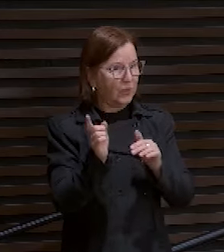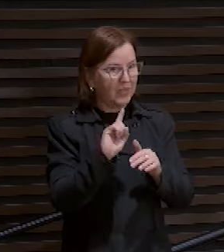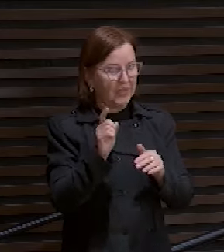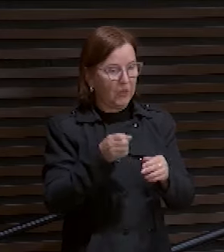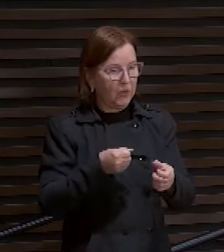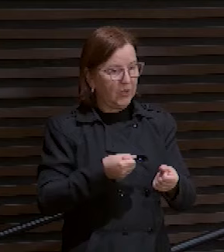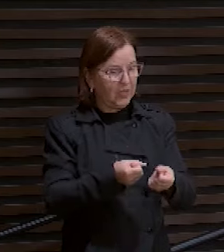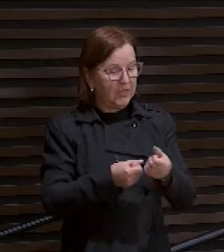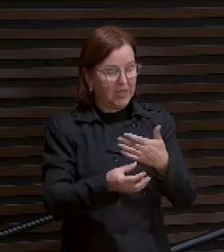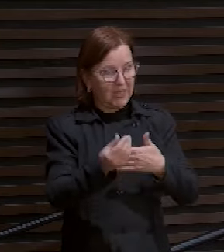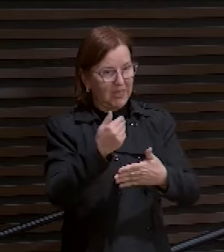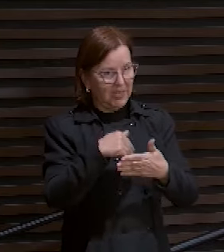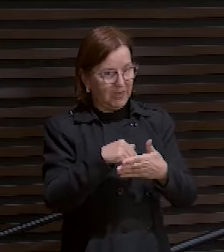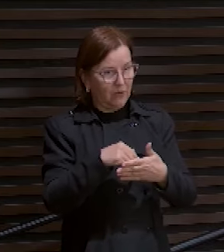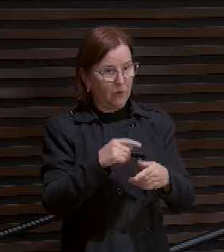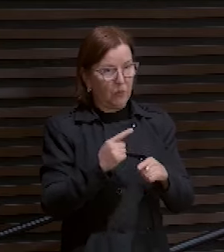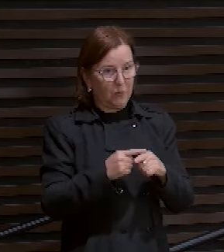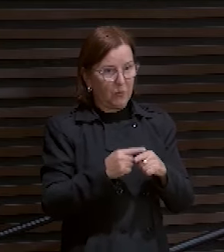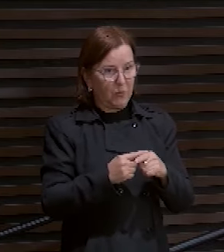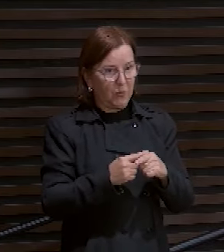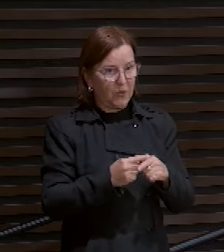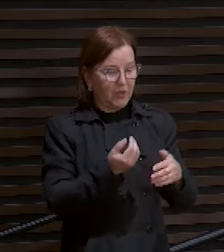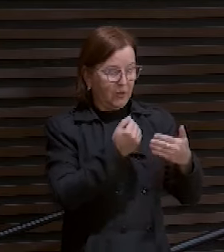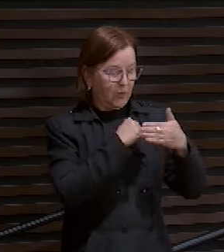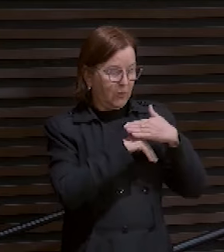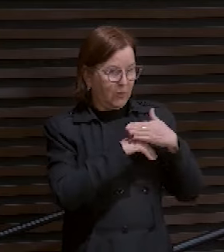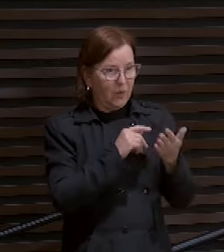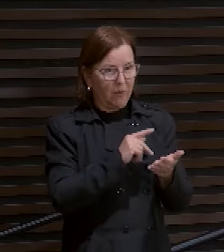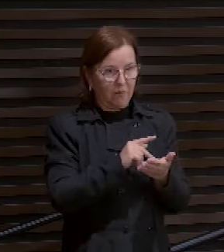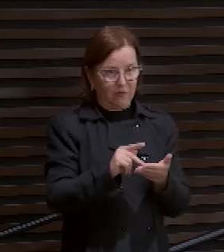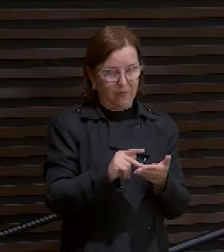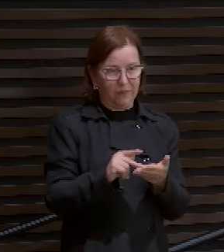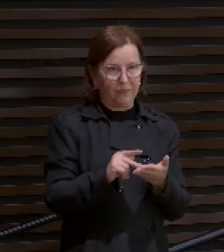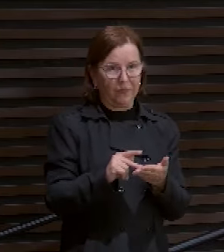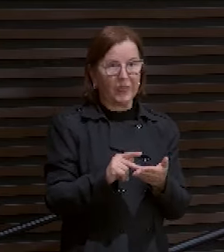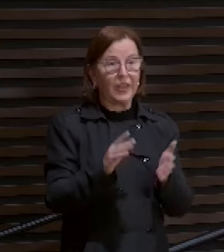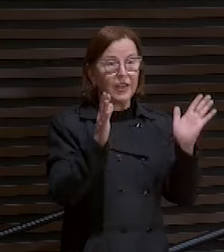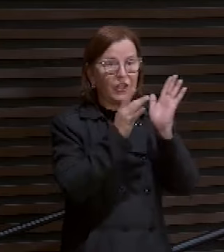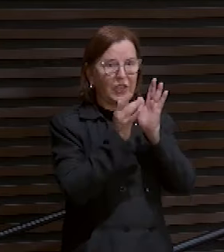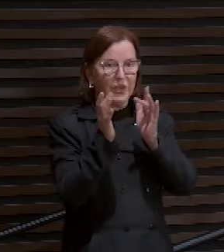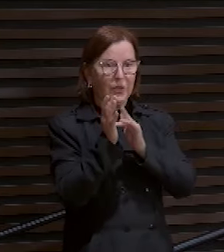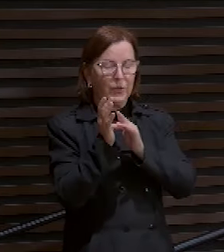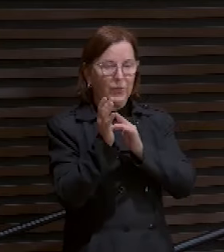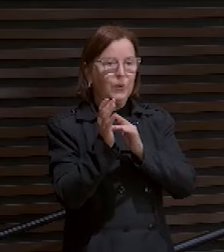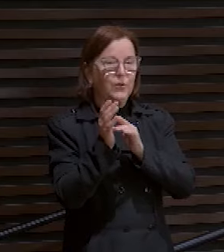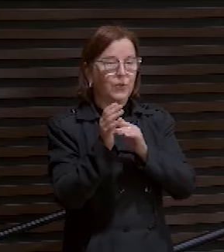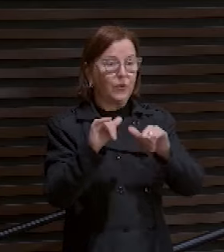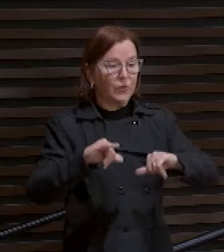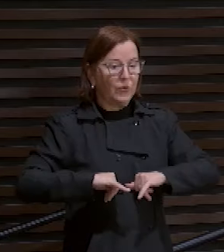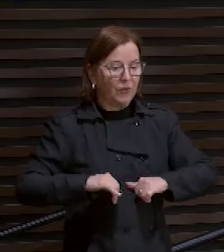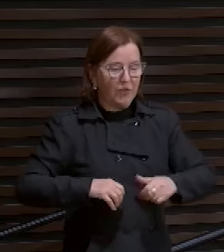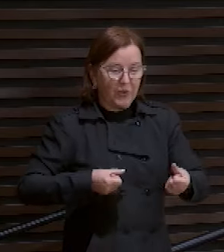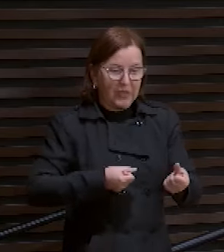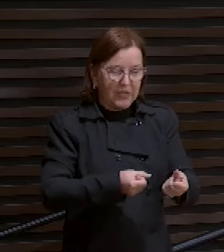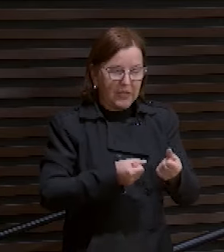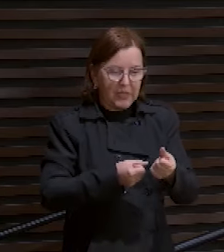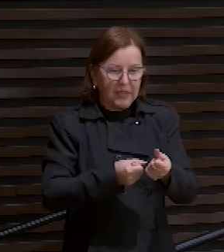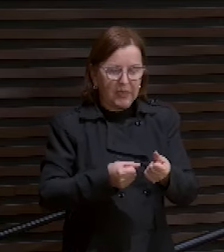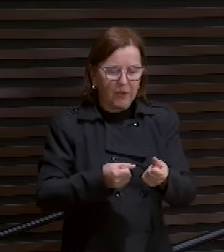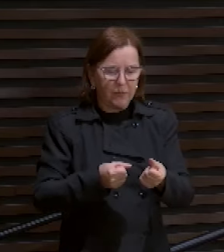Porque o interior dele era puro. Ele foi tentado exteriormente. Todas as tentações.